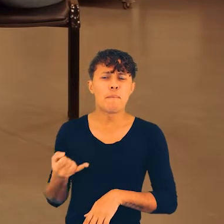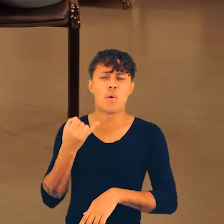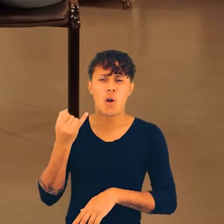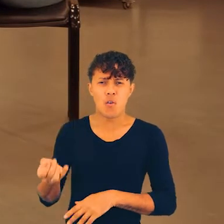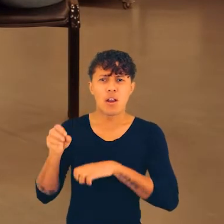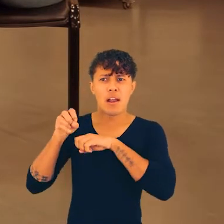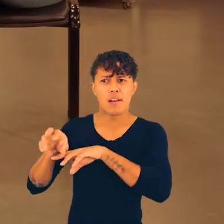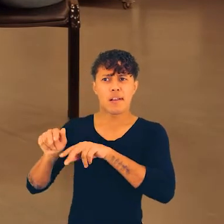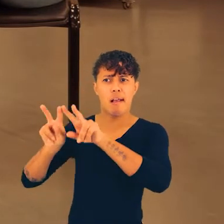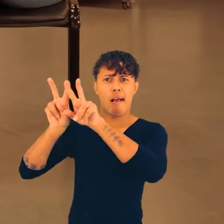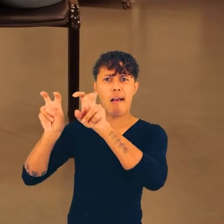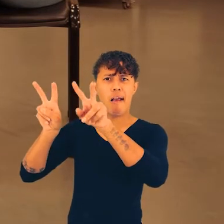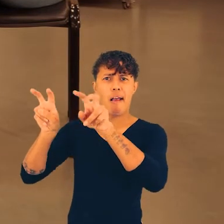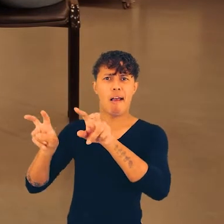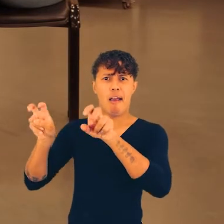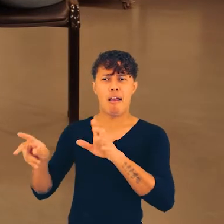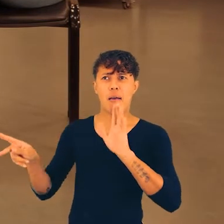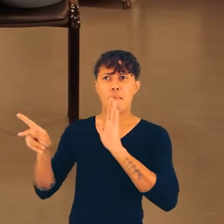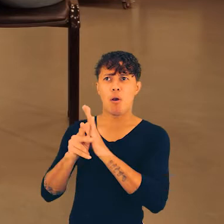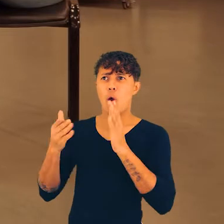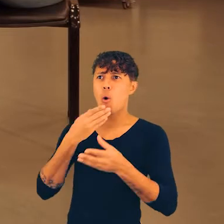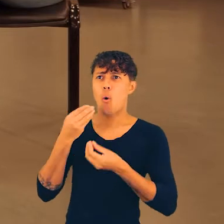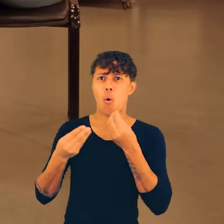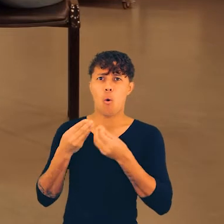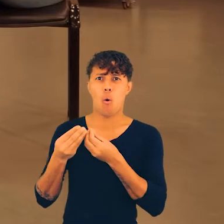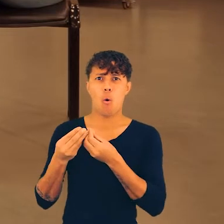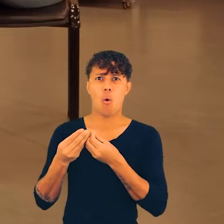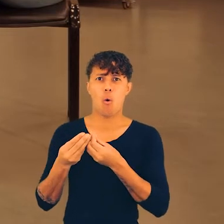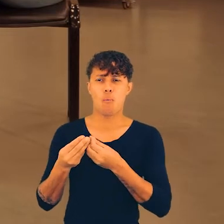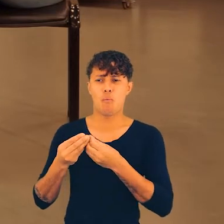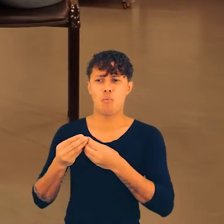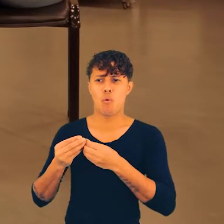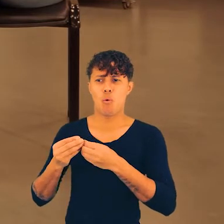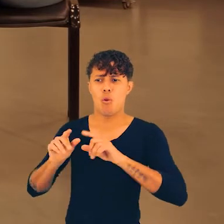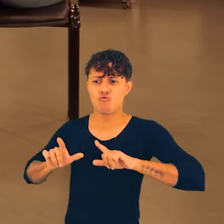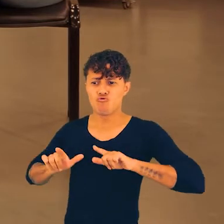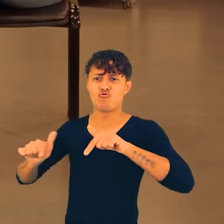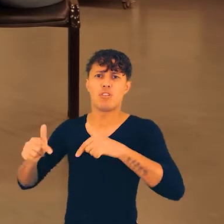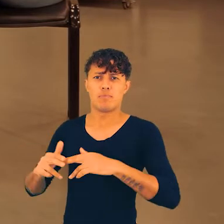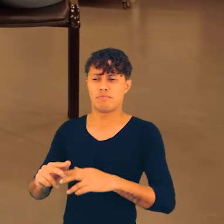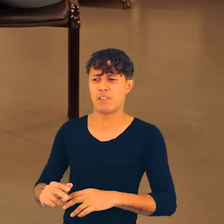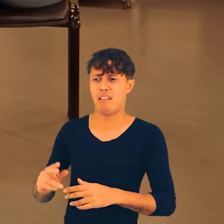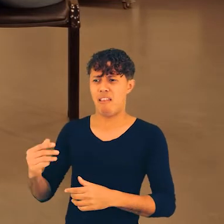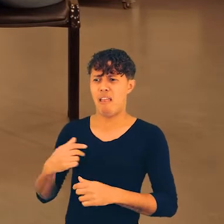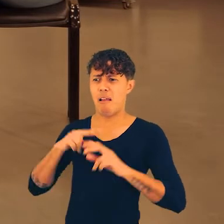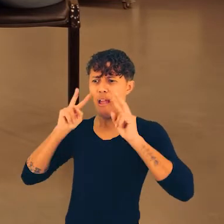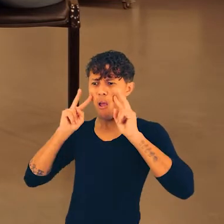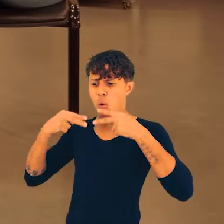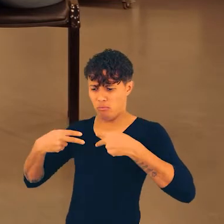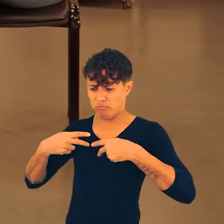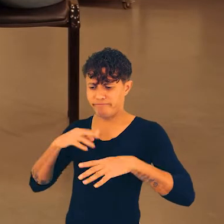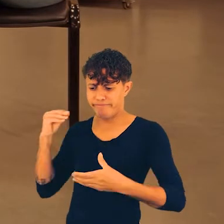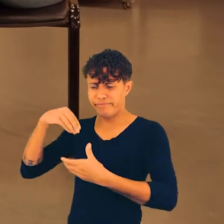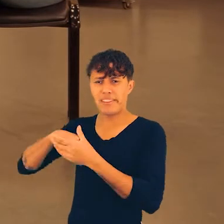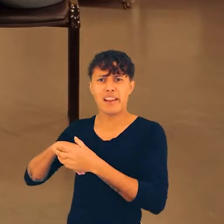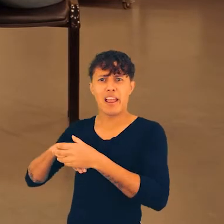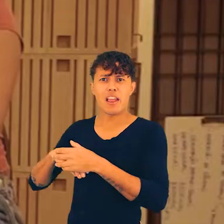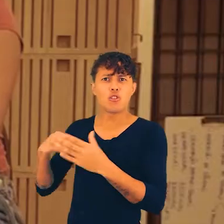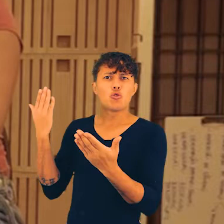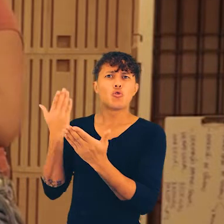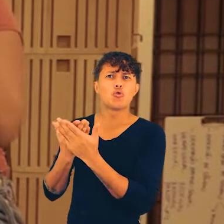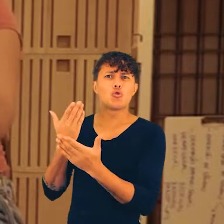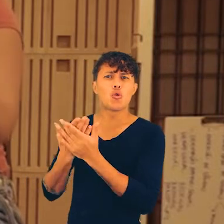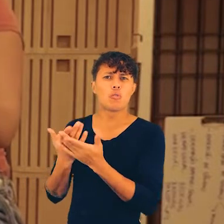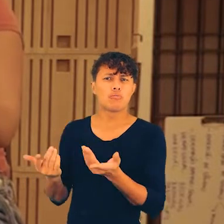absorver a educação e outros temas relacionados à juventude como uma causa para si, sabe? Se reconhecer na organização.